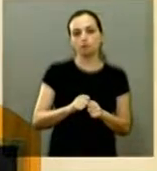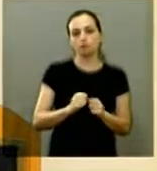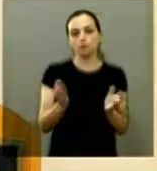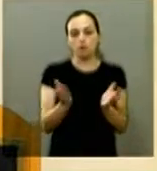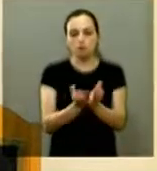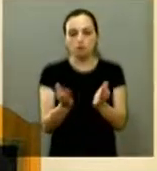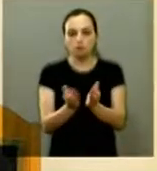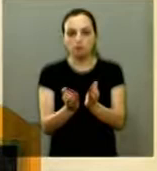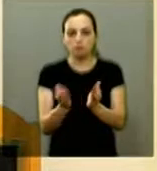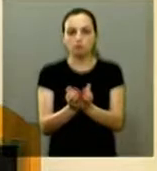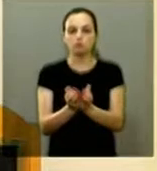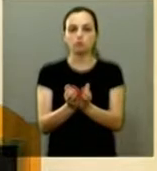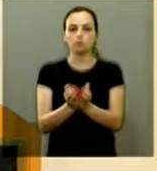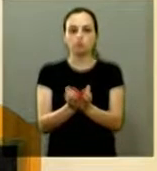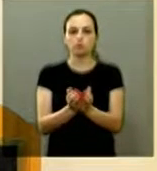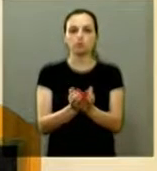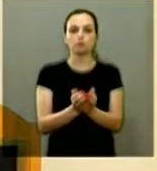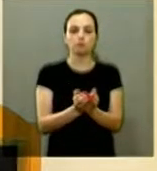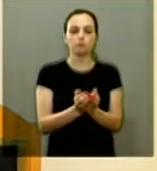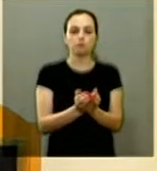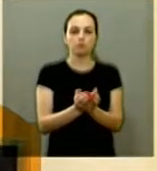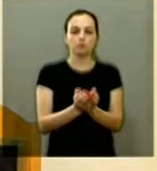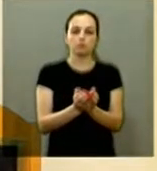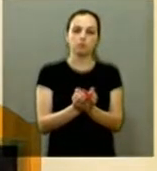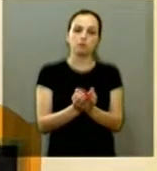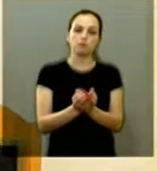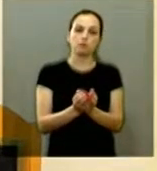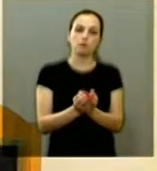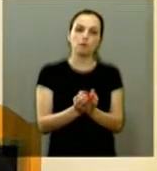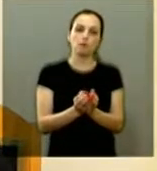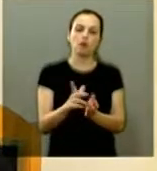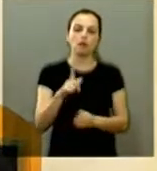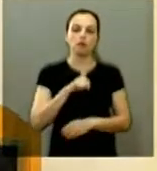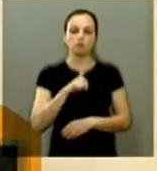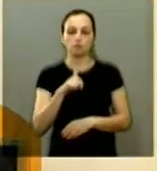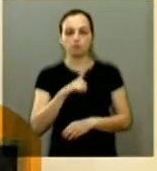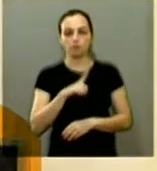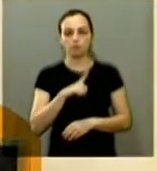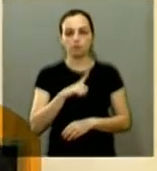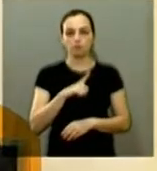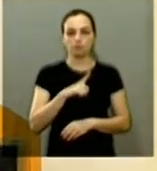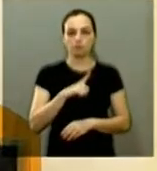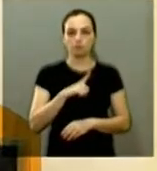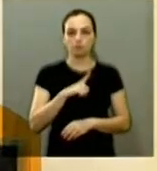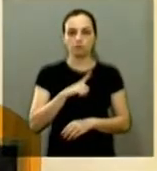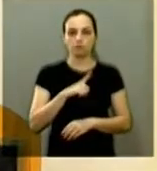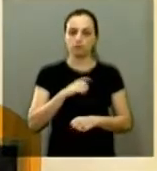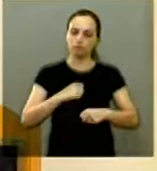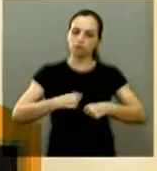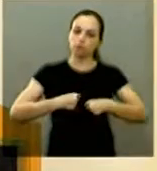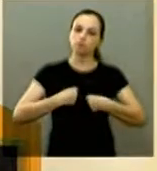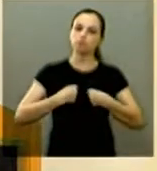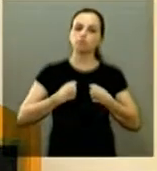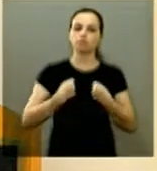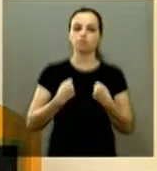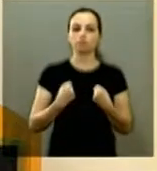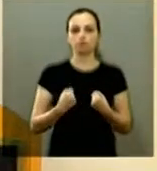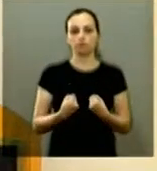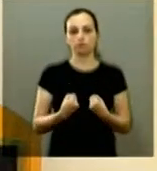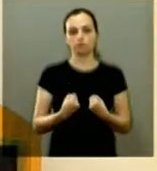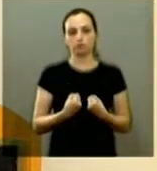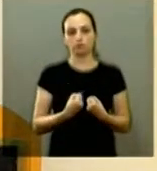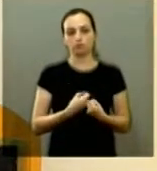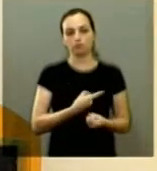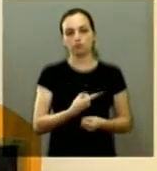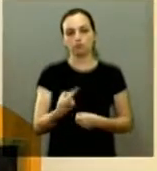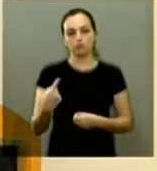conjunto aparentemente ela costuma ter uma força maior e quando a gente